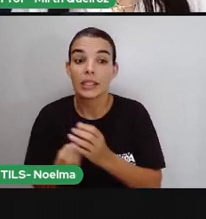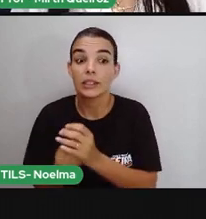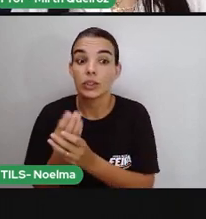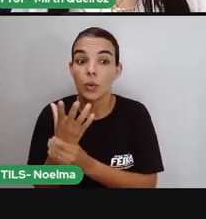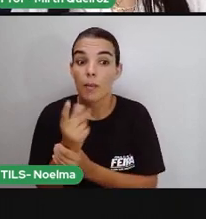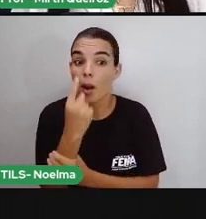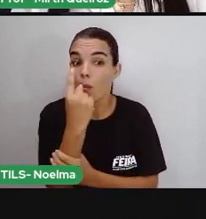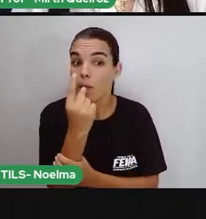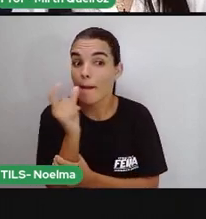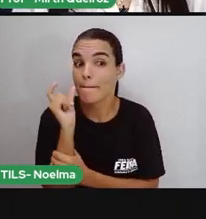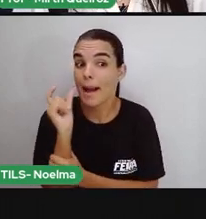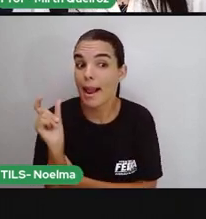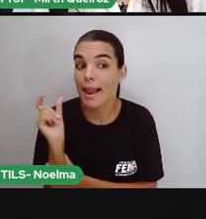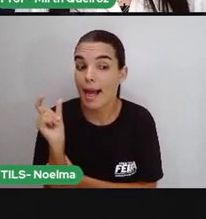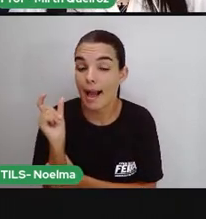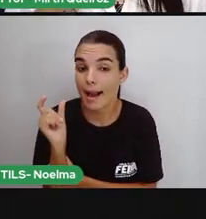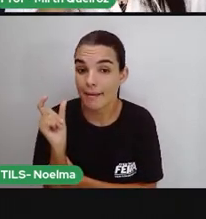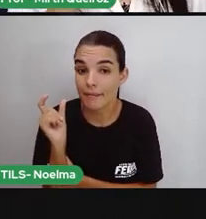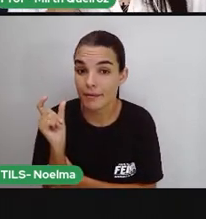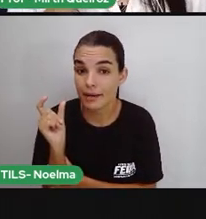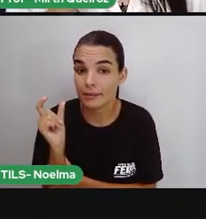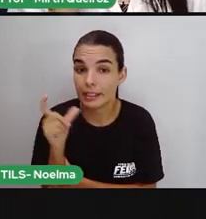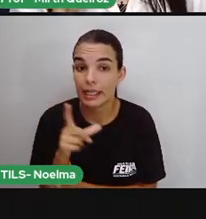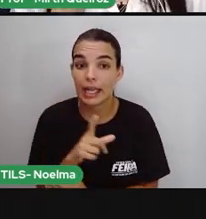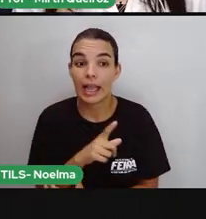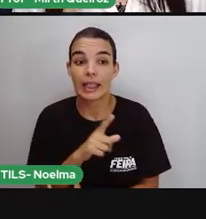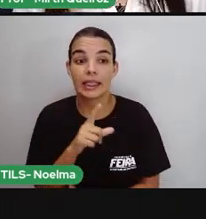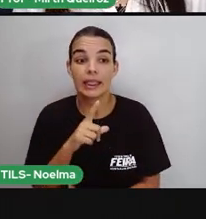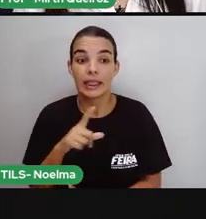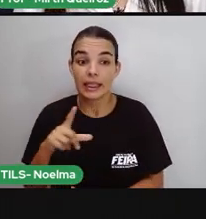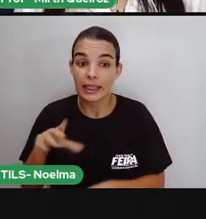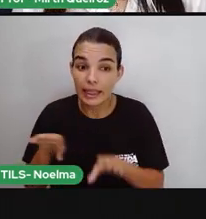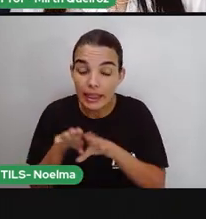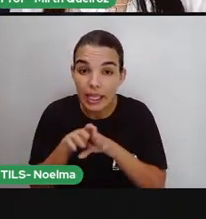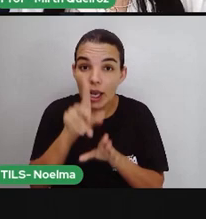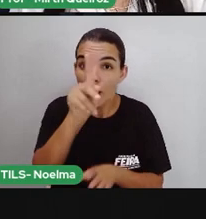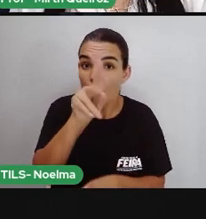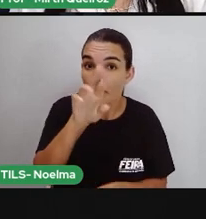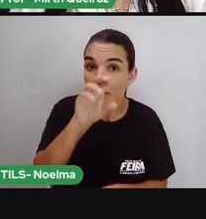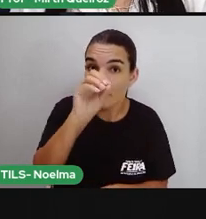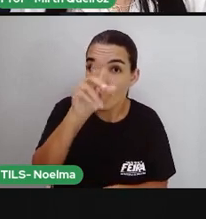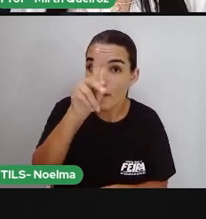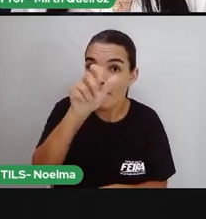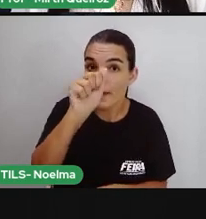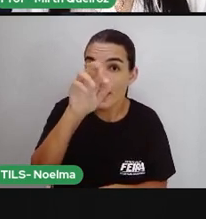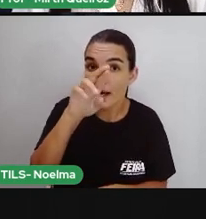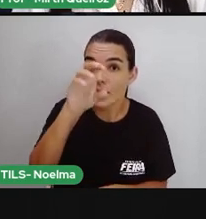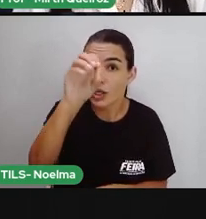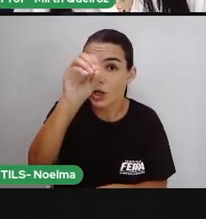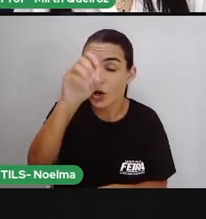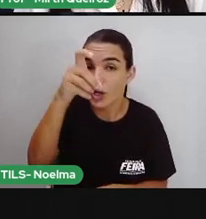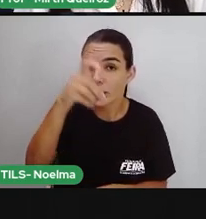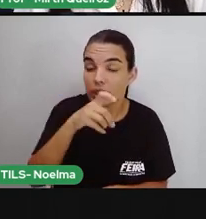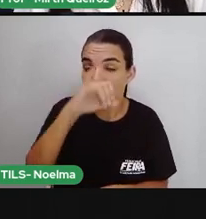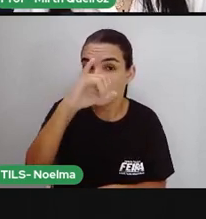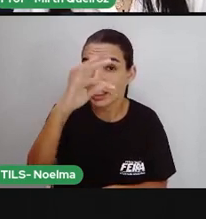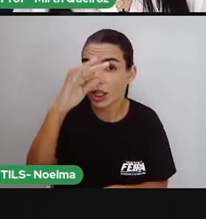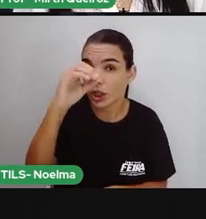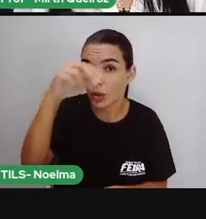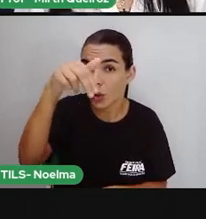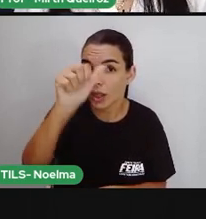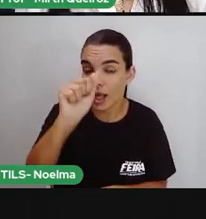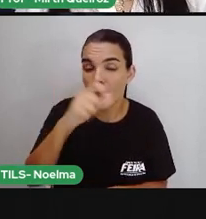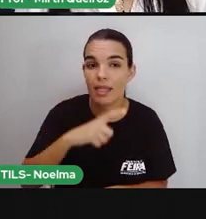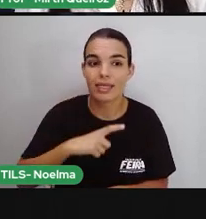Descubra uma palavra, uma palavra proparoxítona. De seis letras,